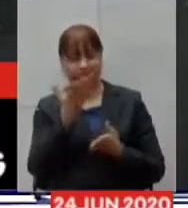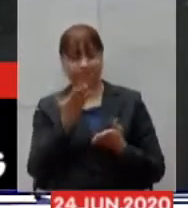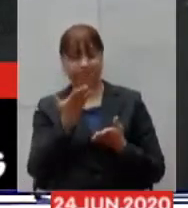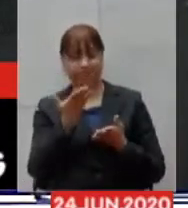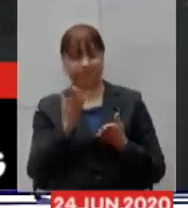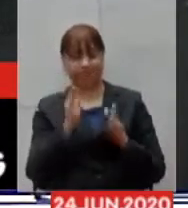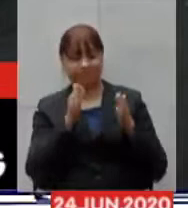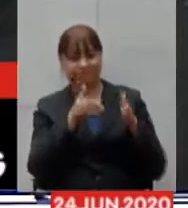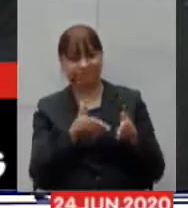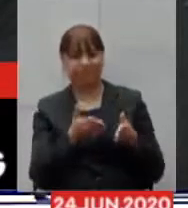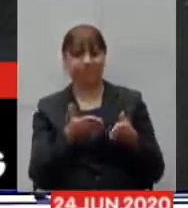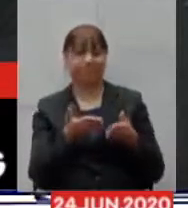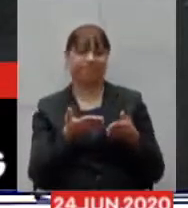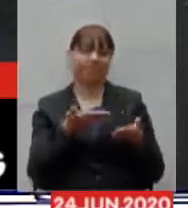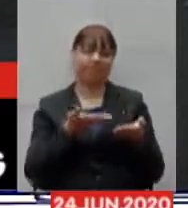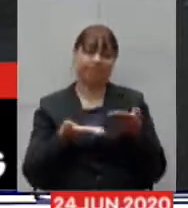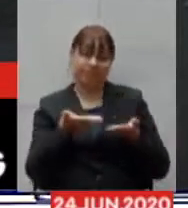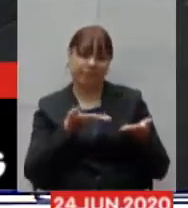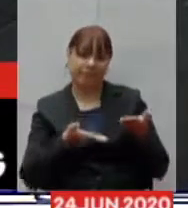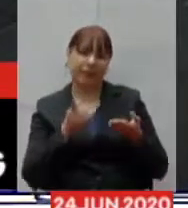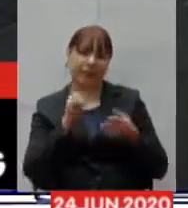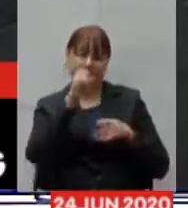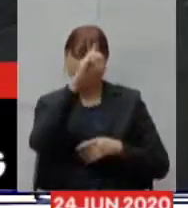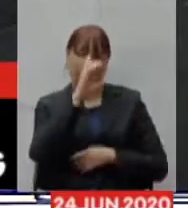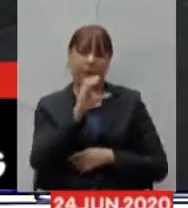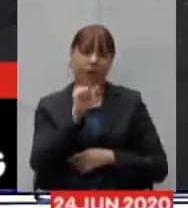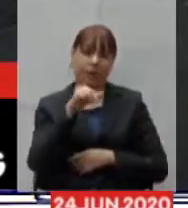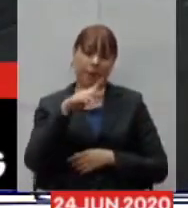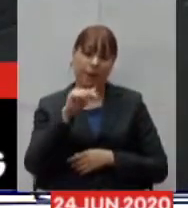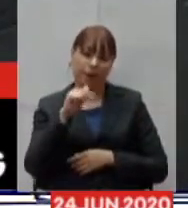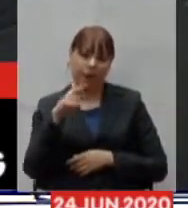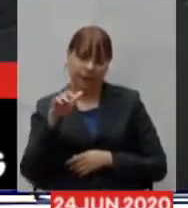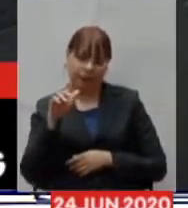dizer também que todo esse nosso processo de aquisição